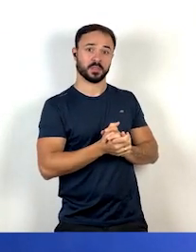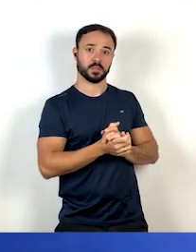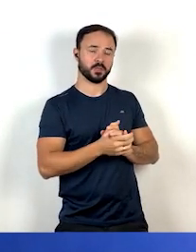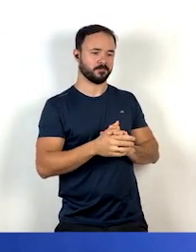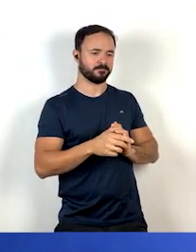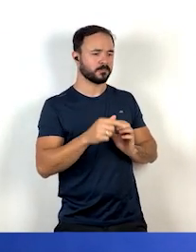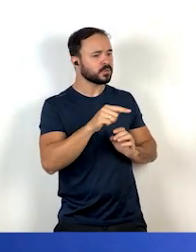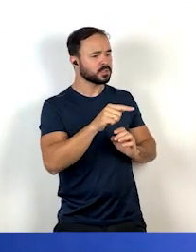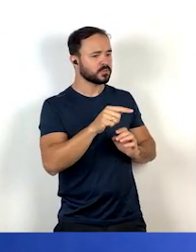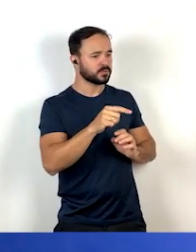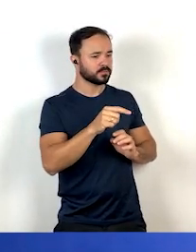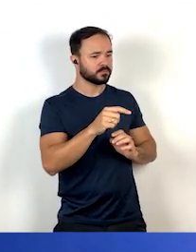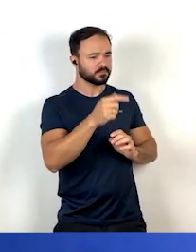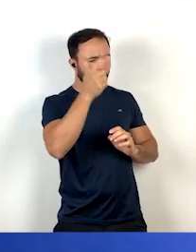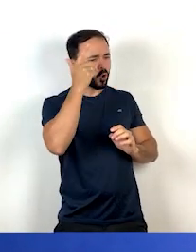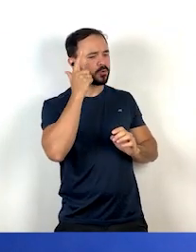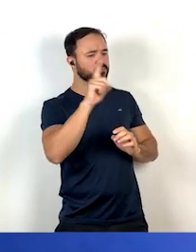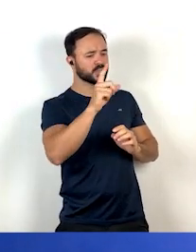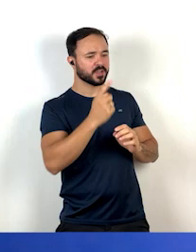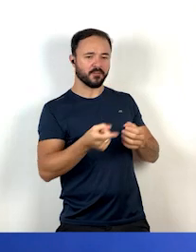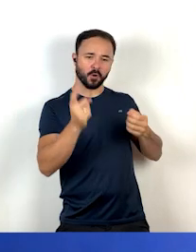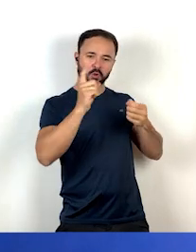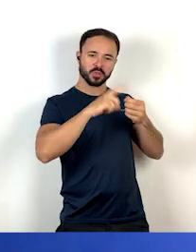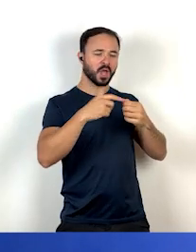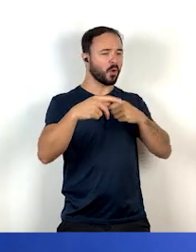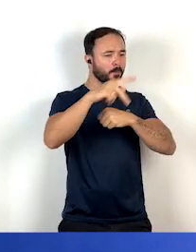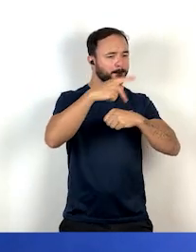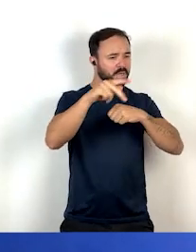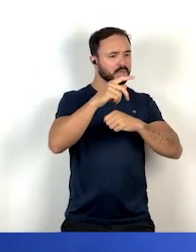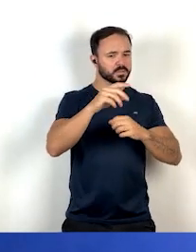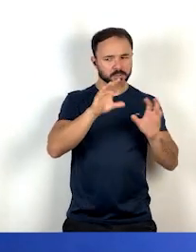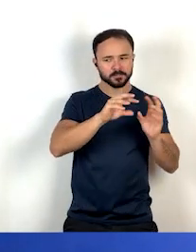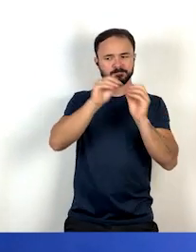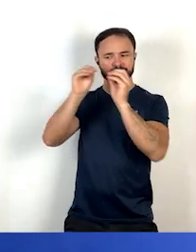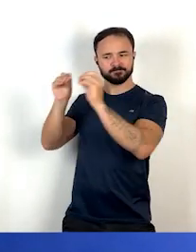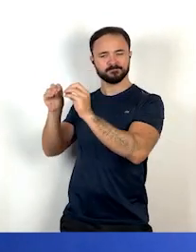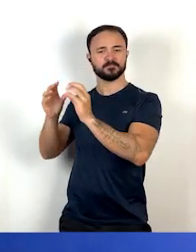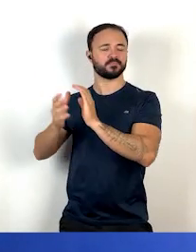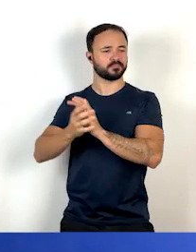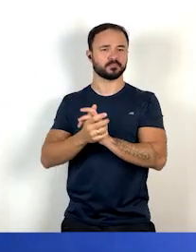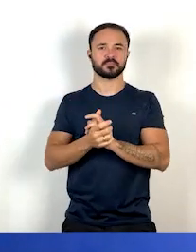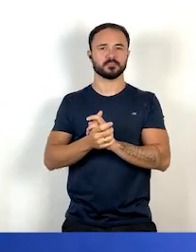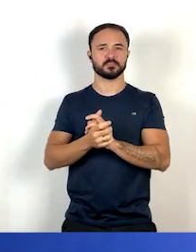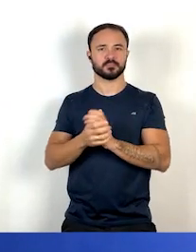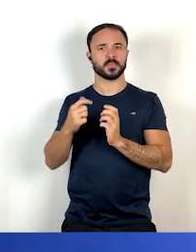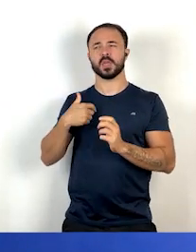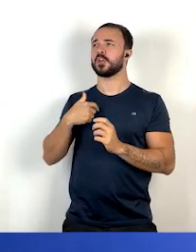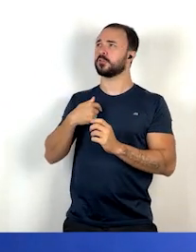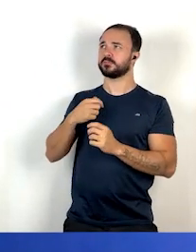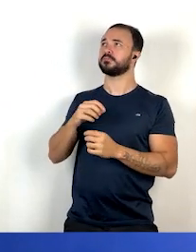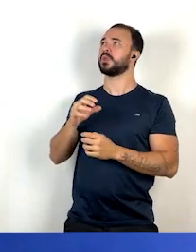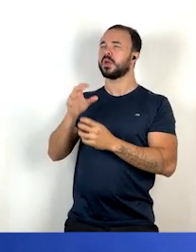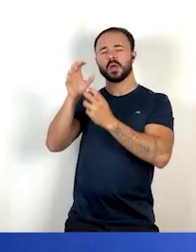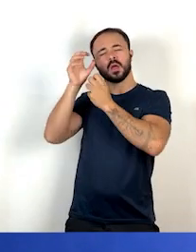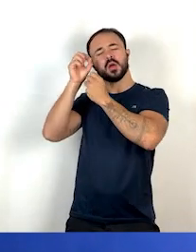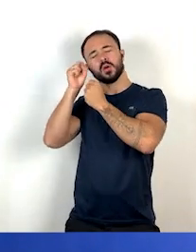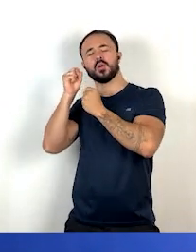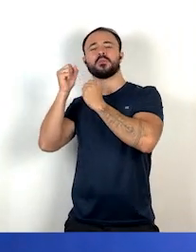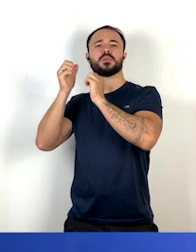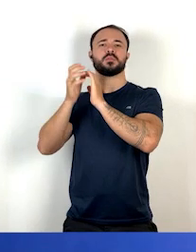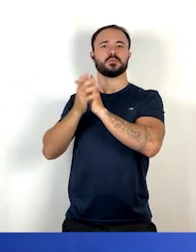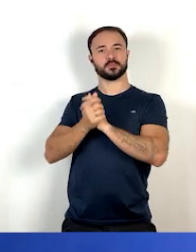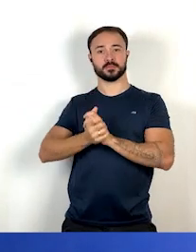não. Prove que consegues regressar ao mesmo reino de Zambi, onde eu cochilava, e